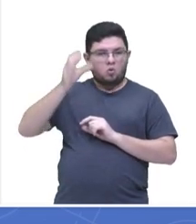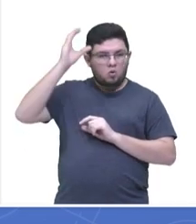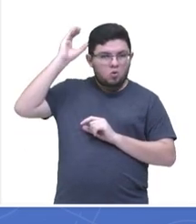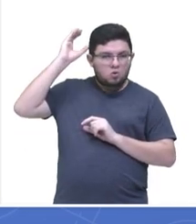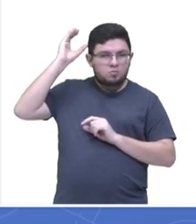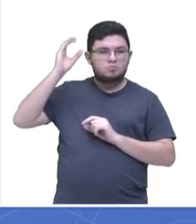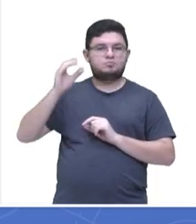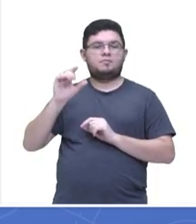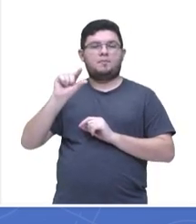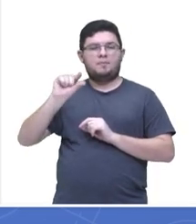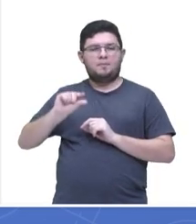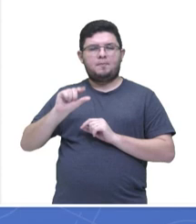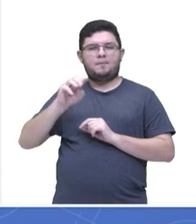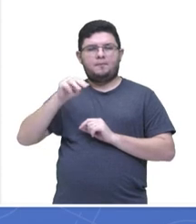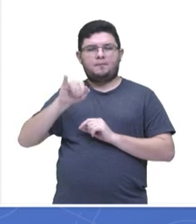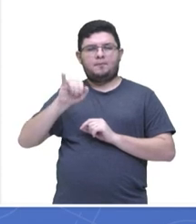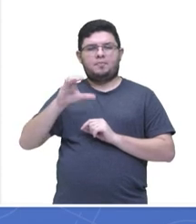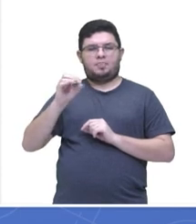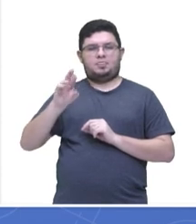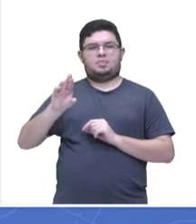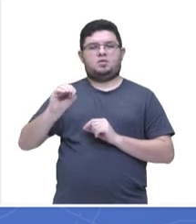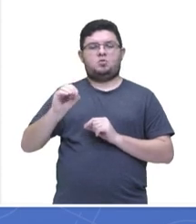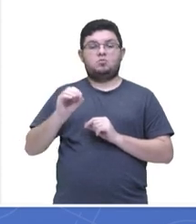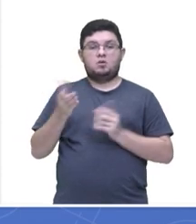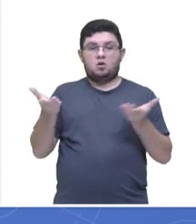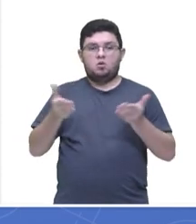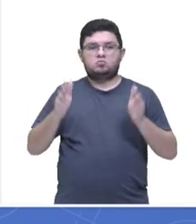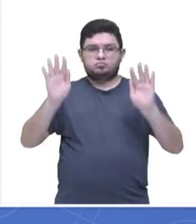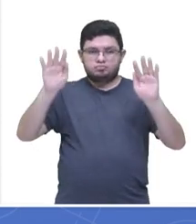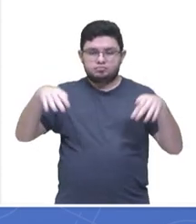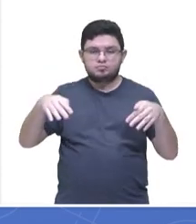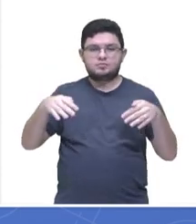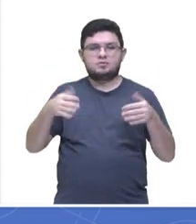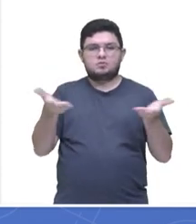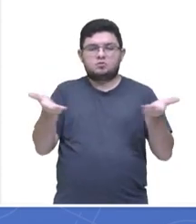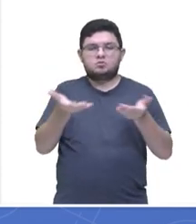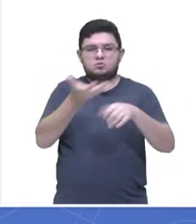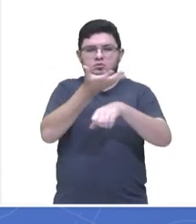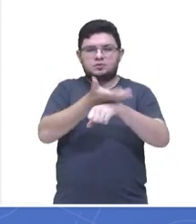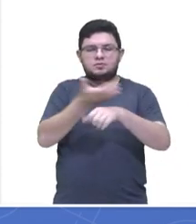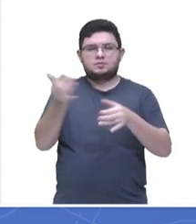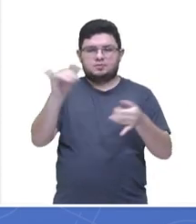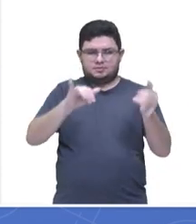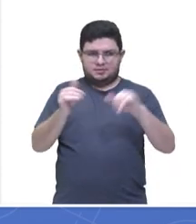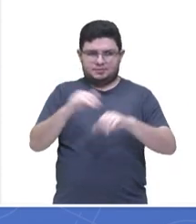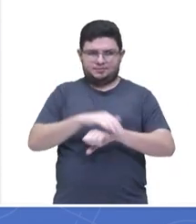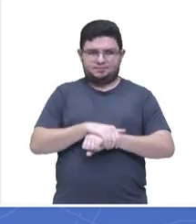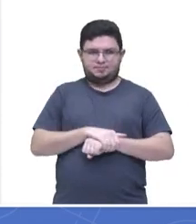E aqui eu me despeço de vocês e agora nós vamos ficar com a disciplina de Química.